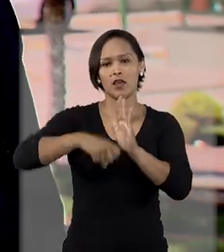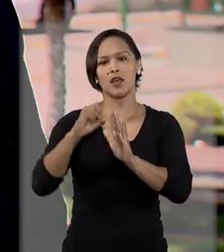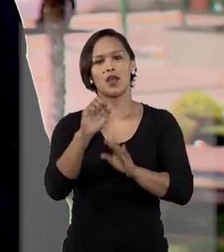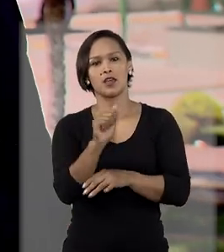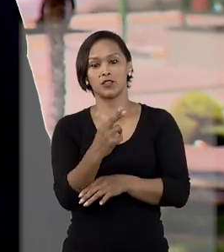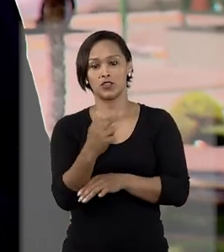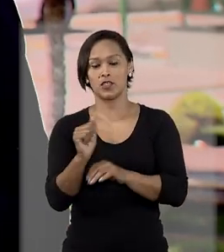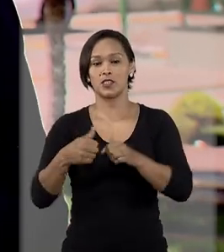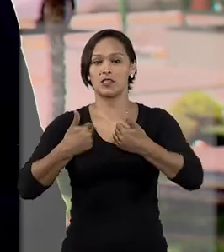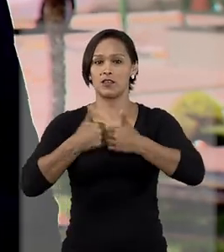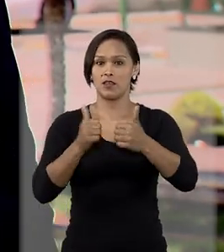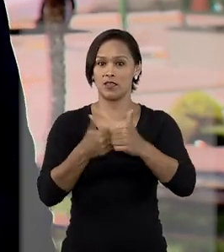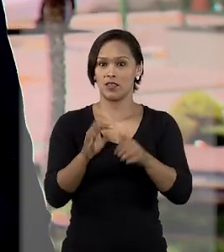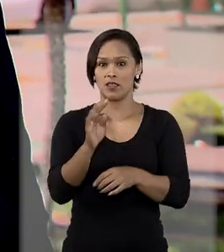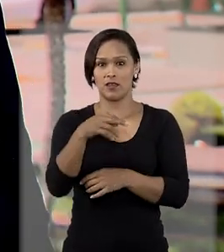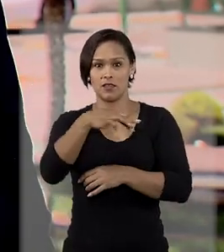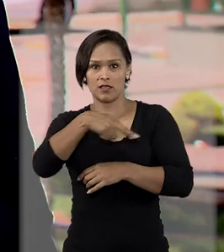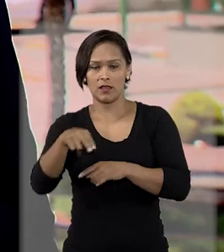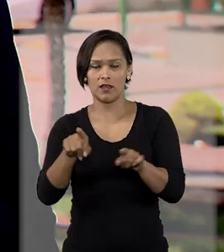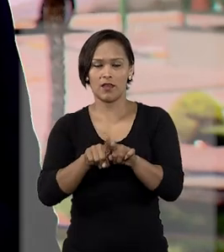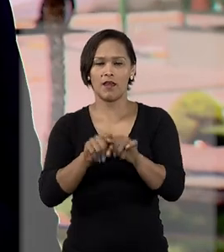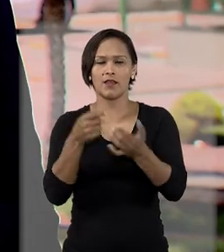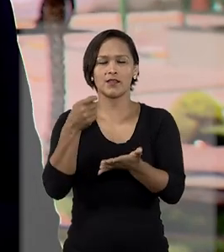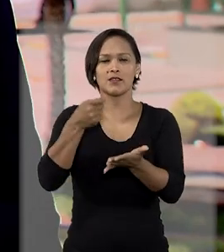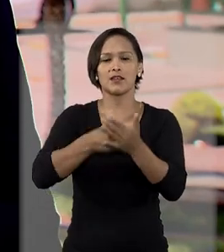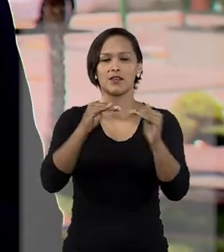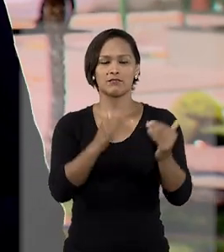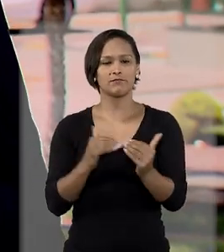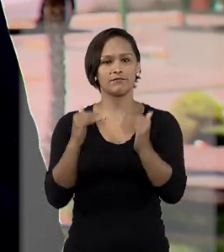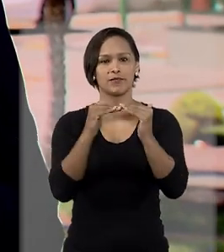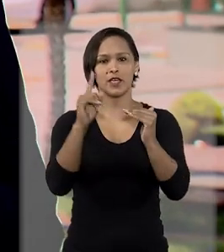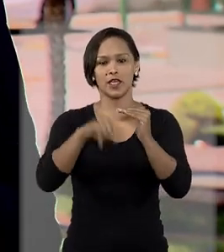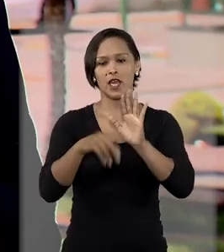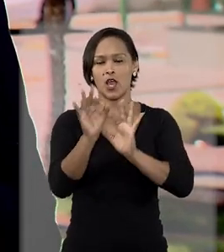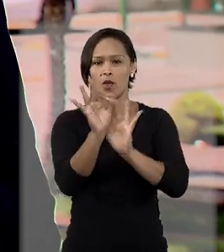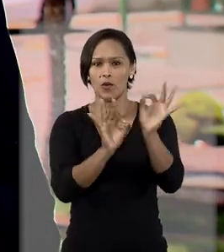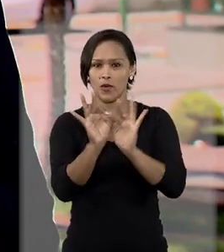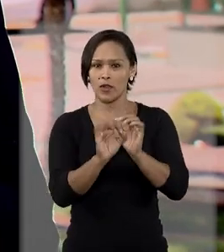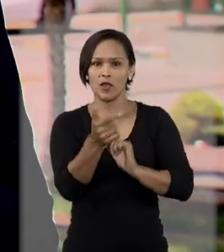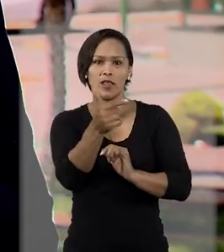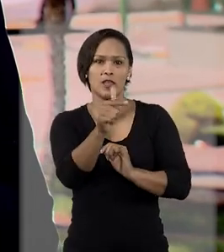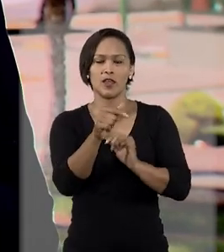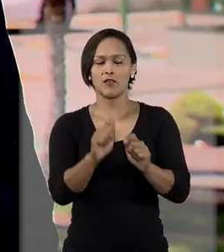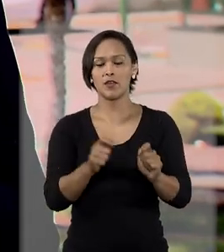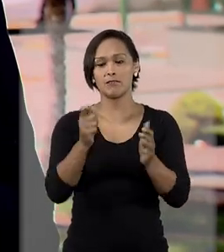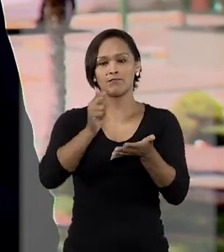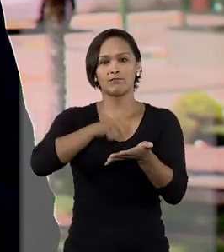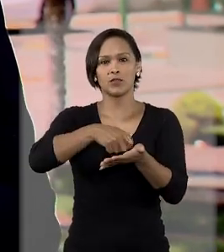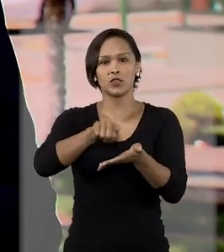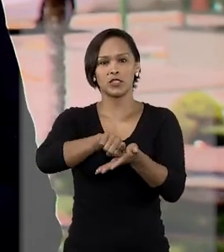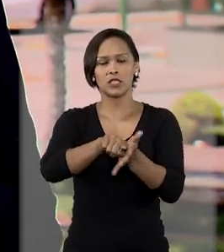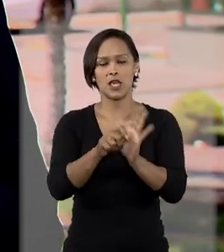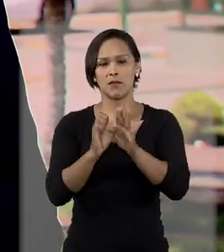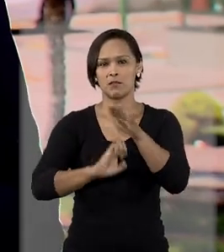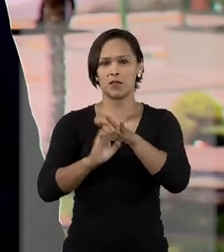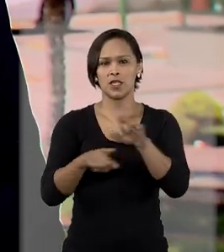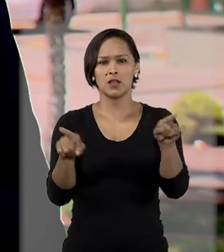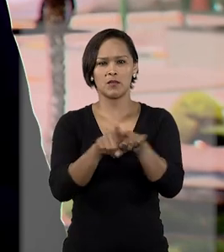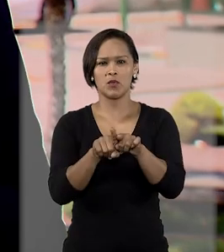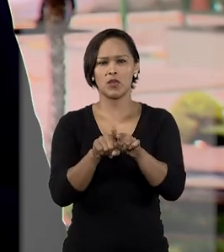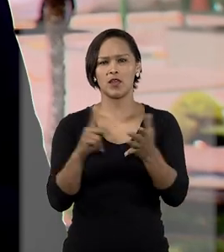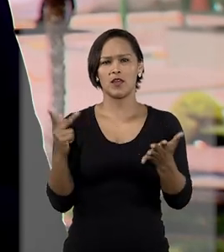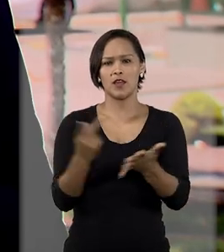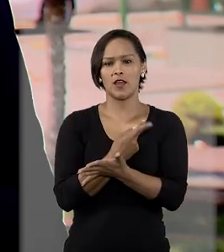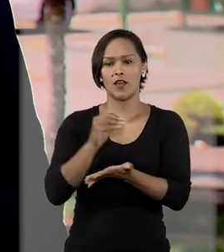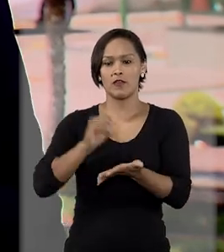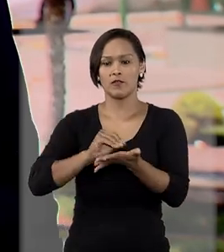Transportes Terrestres. A sentença estabeleceu que a agência reguladora não deveria punir a concessionária por eventual inexecução de